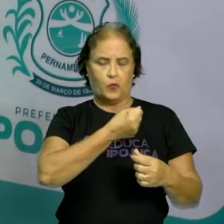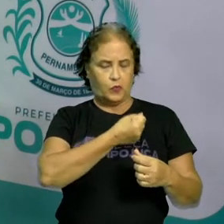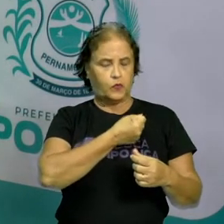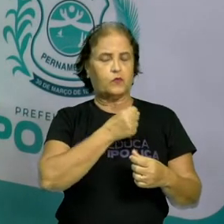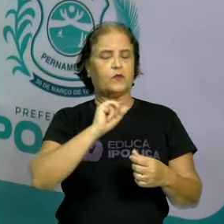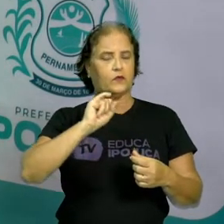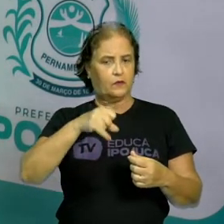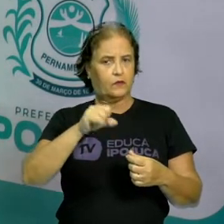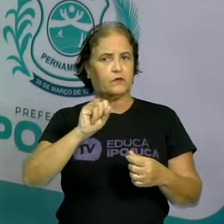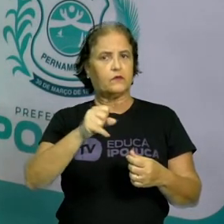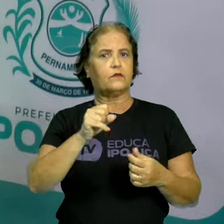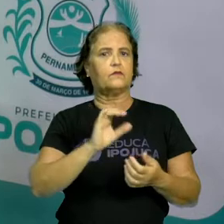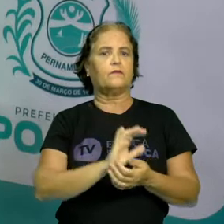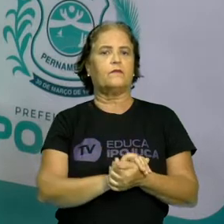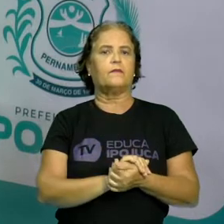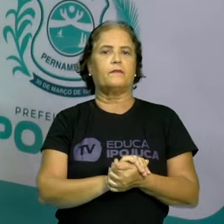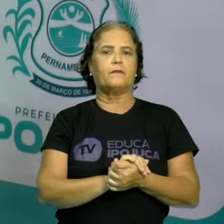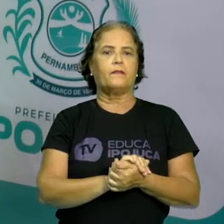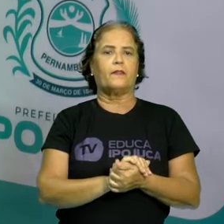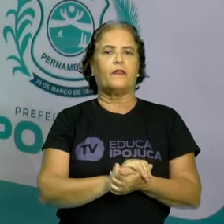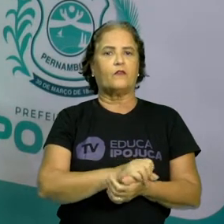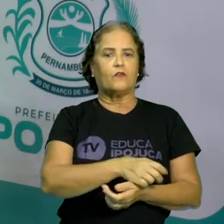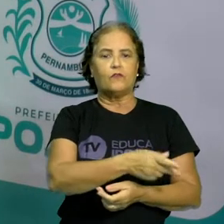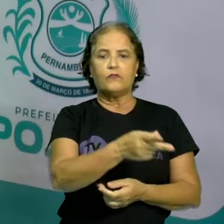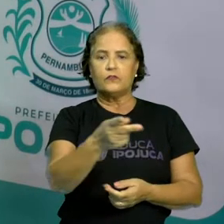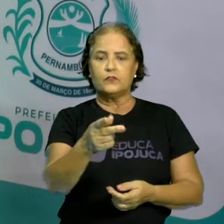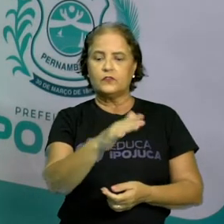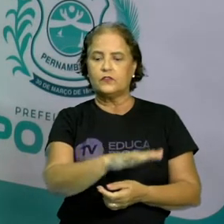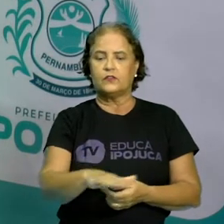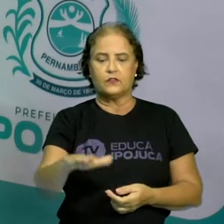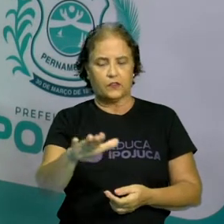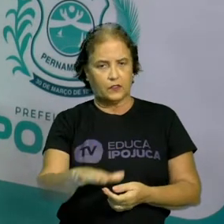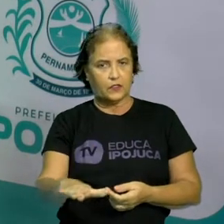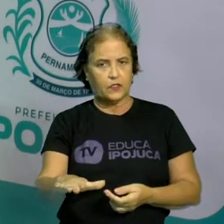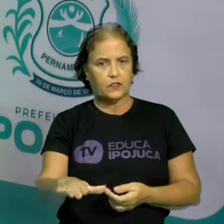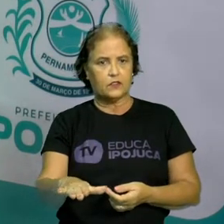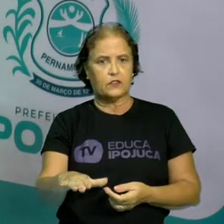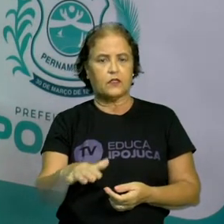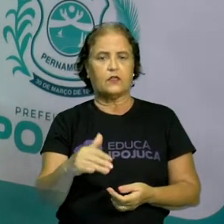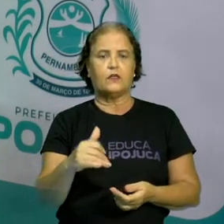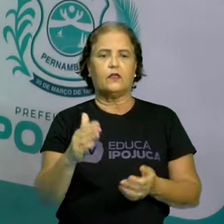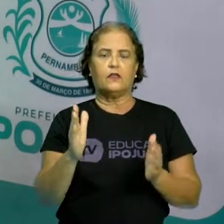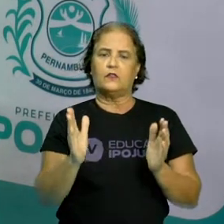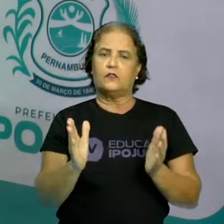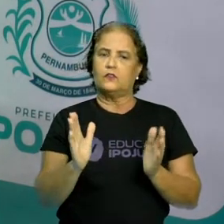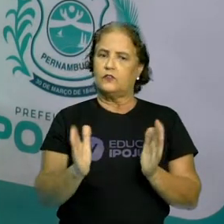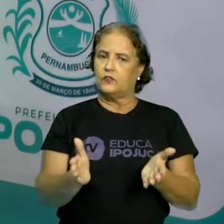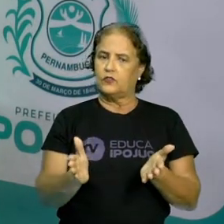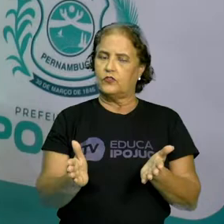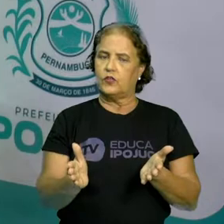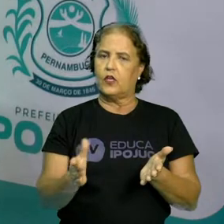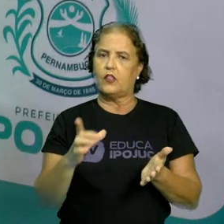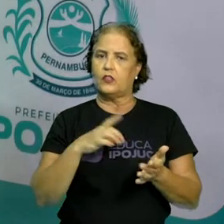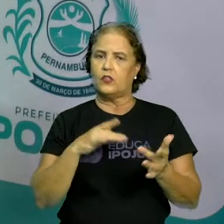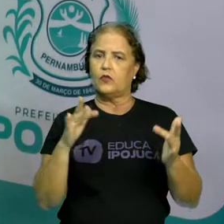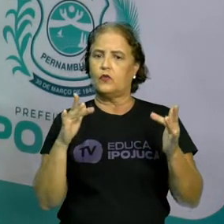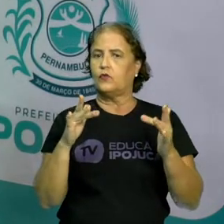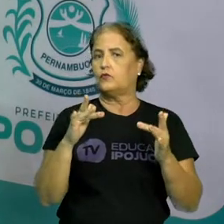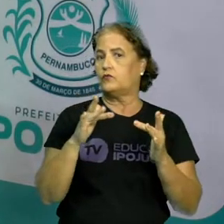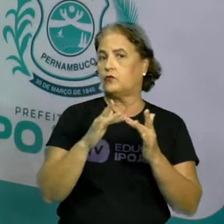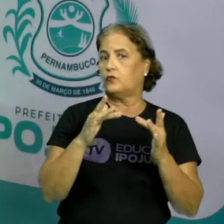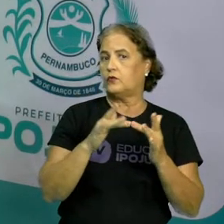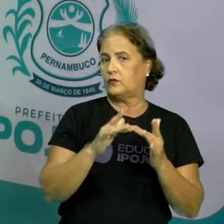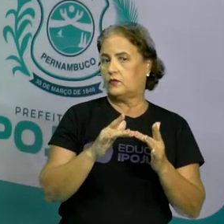mesmo. Então, vocês, crianças, desde cedo, já têm o quê? Esse contato com os números.